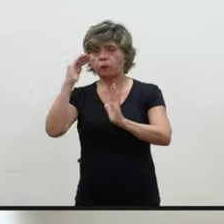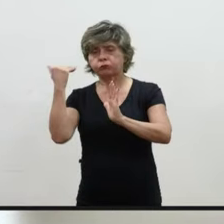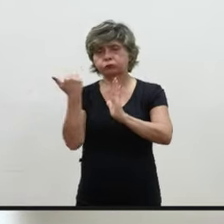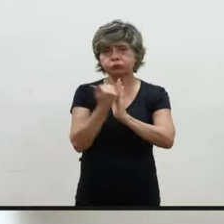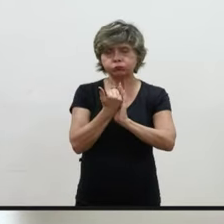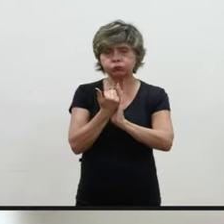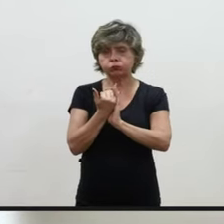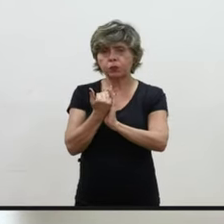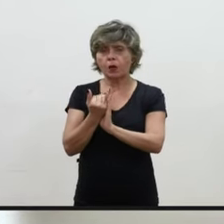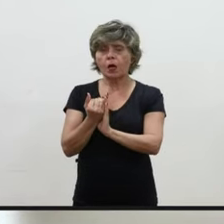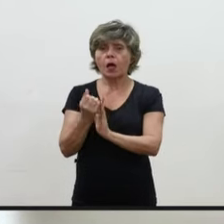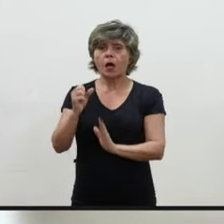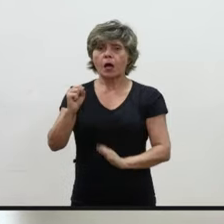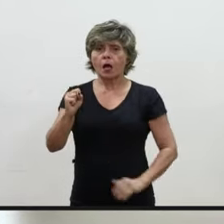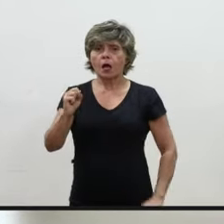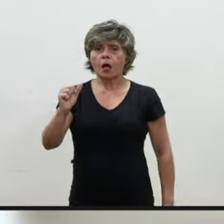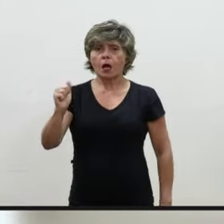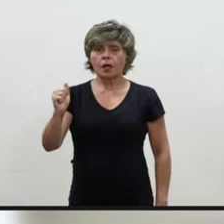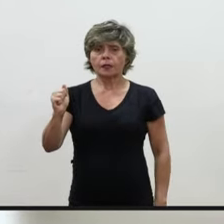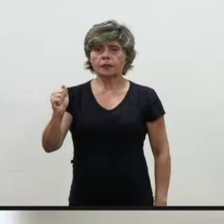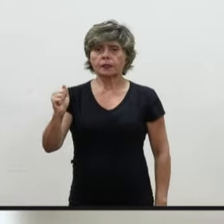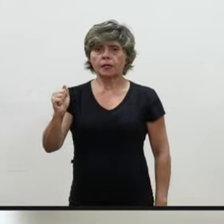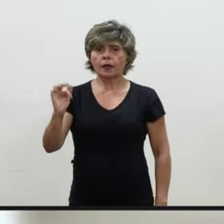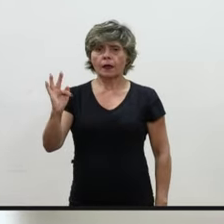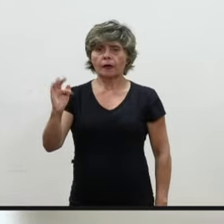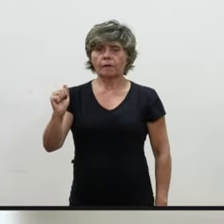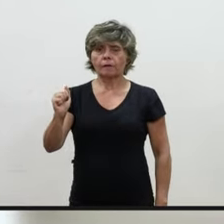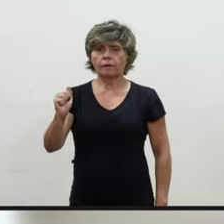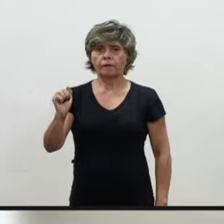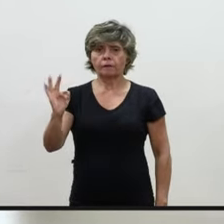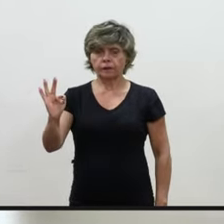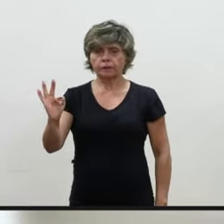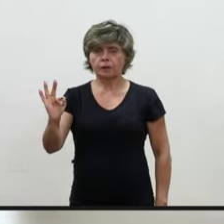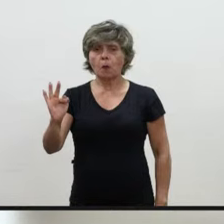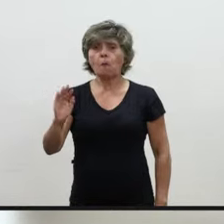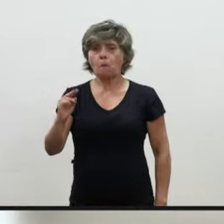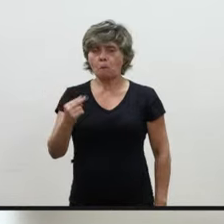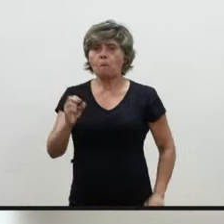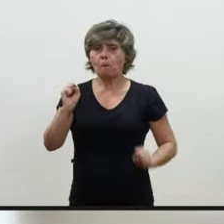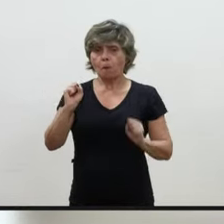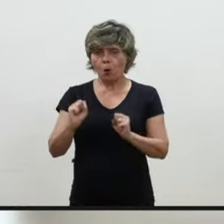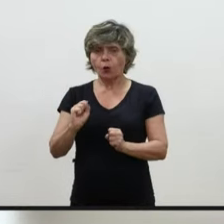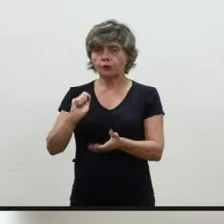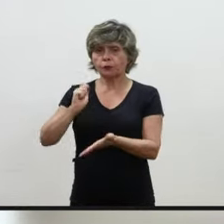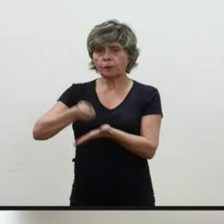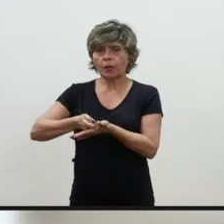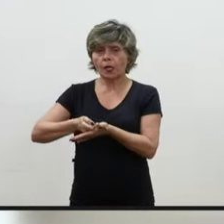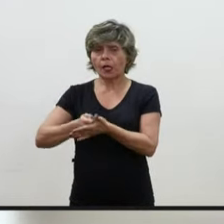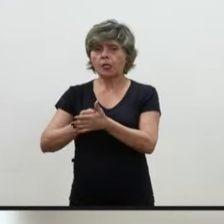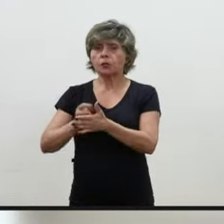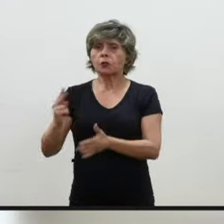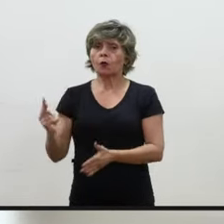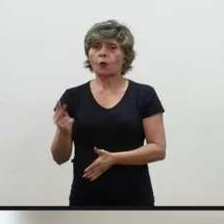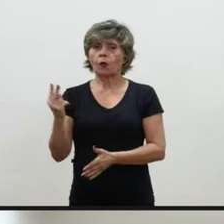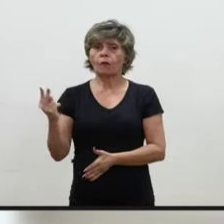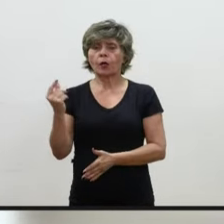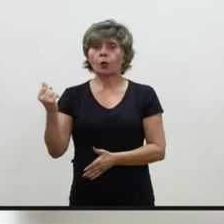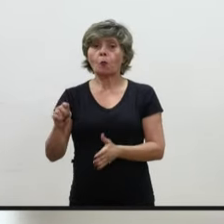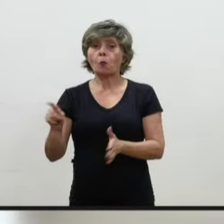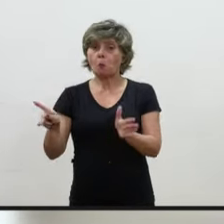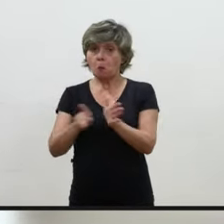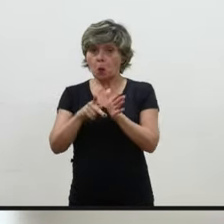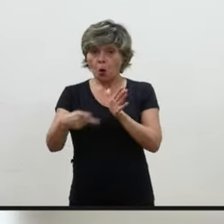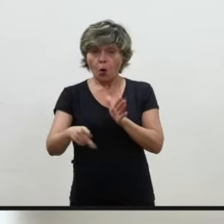pagar até esse valor. para os servidores do Executivo.